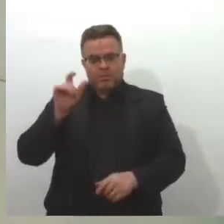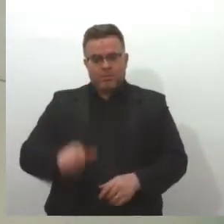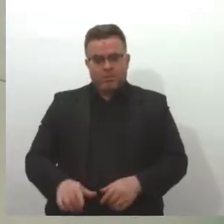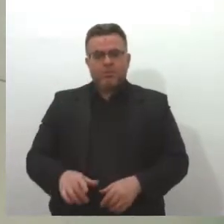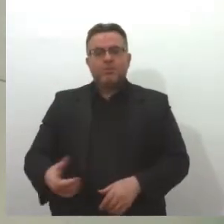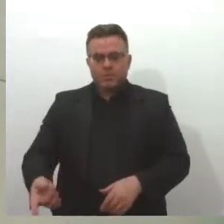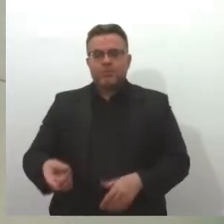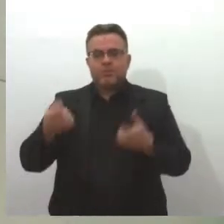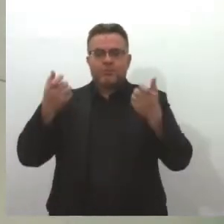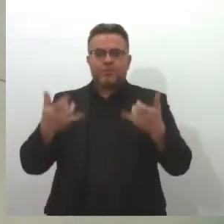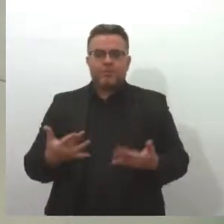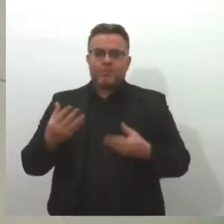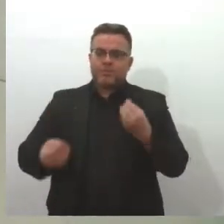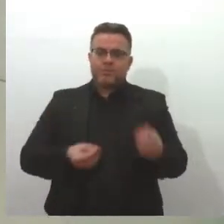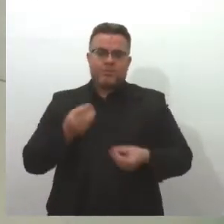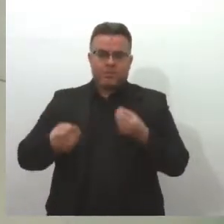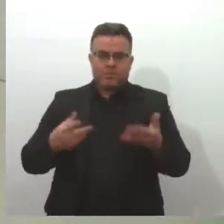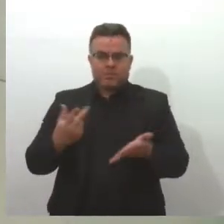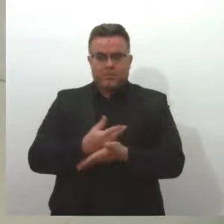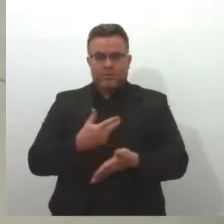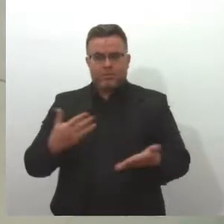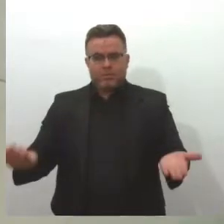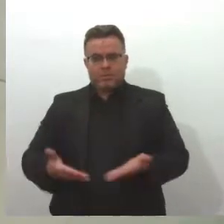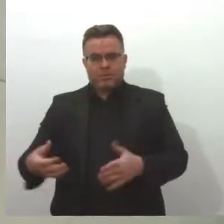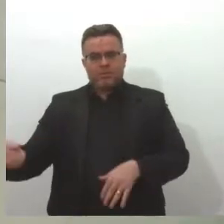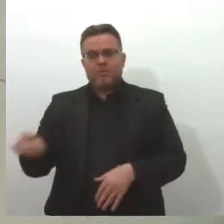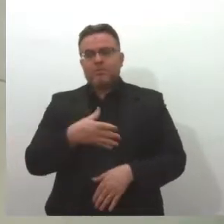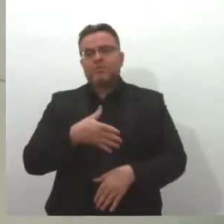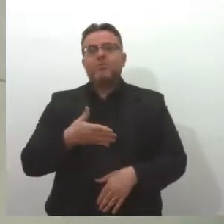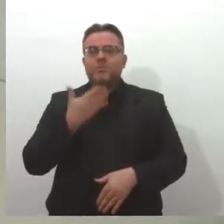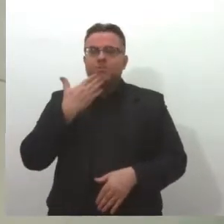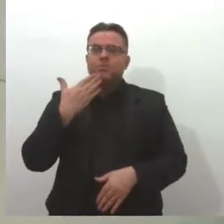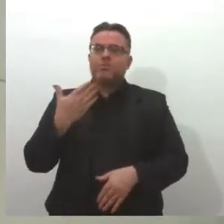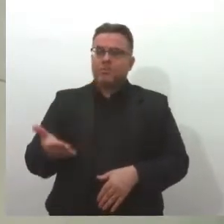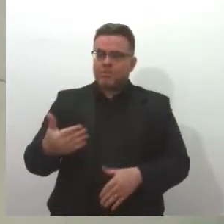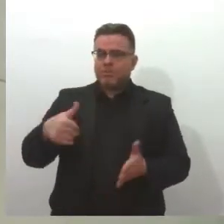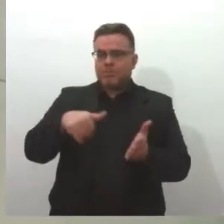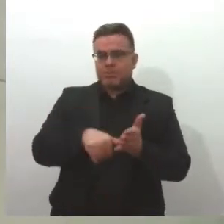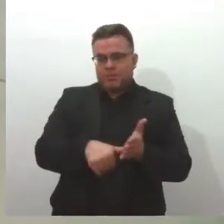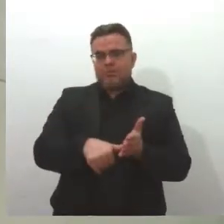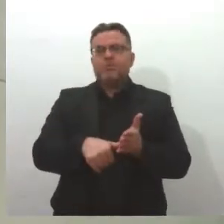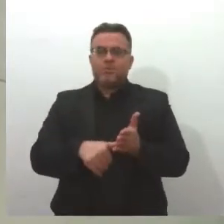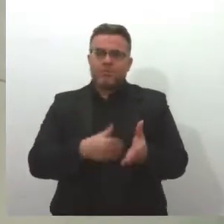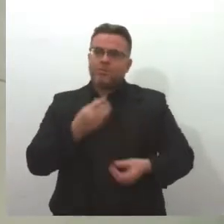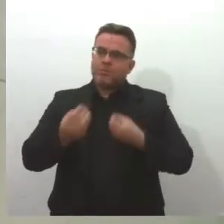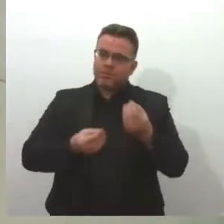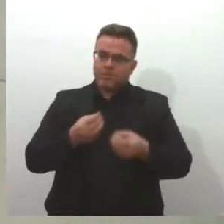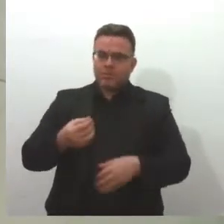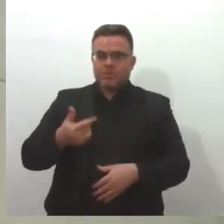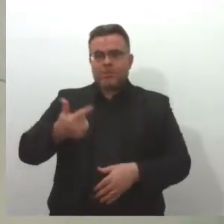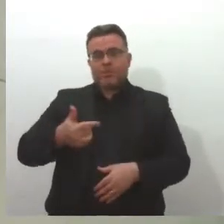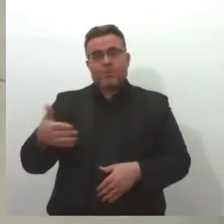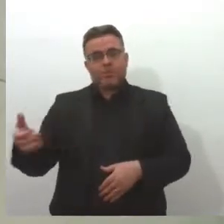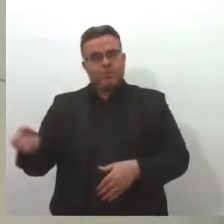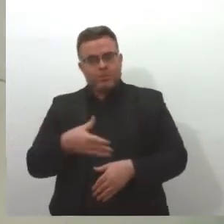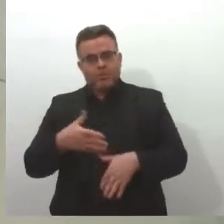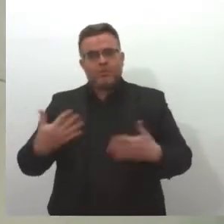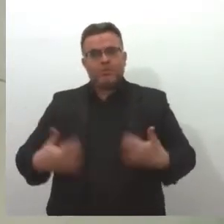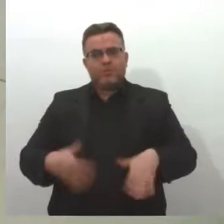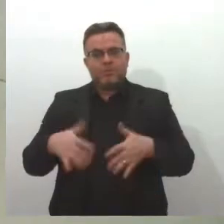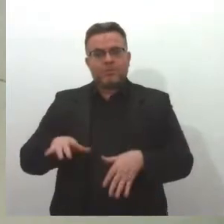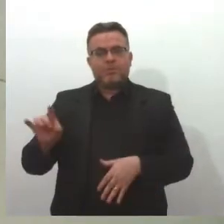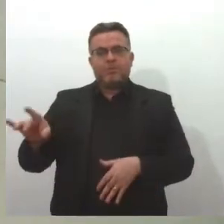que conta para a gente como é feita atualmente a solicitação da carteira de identidade ou segunda via. E quais os postos de